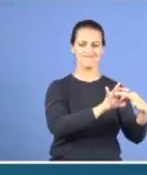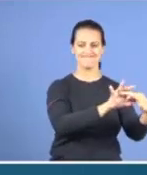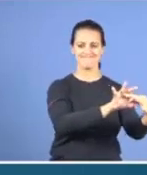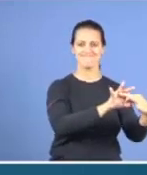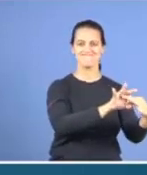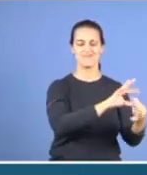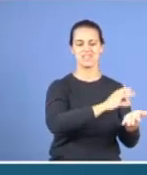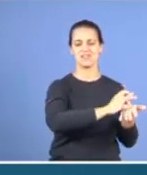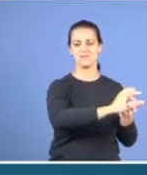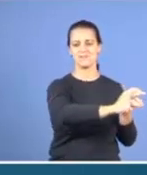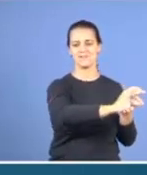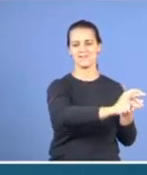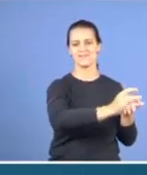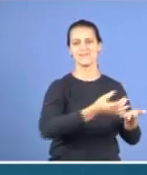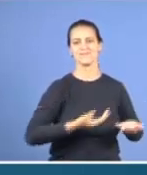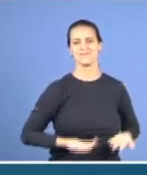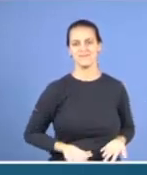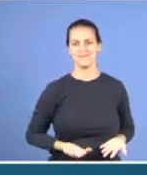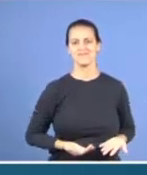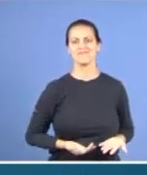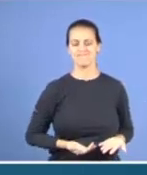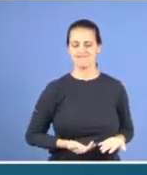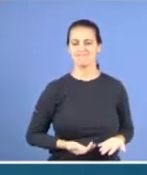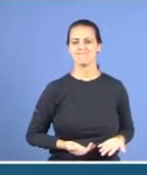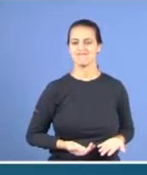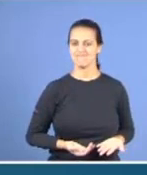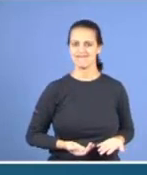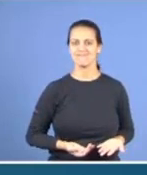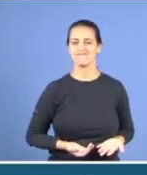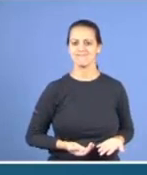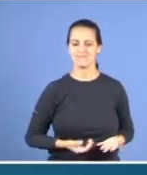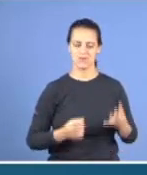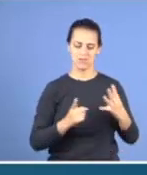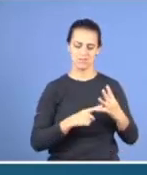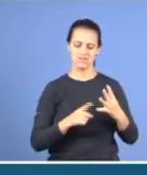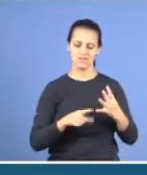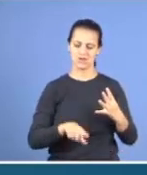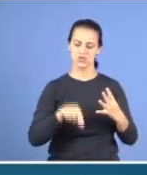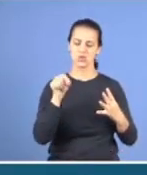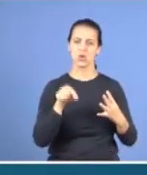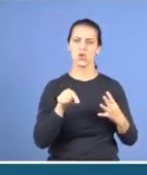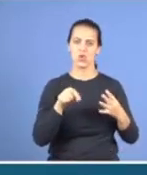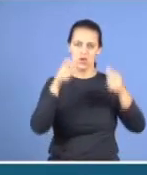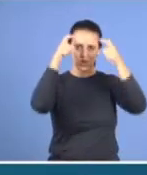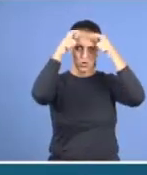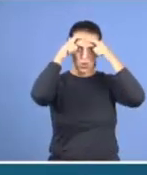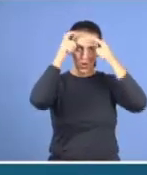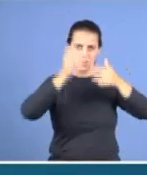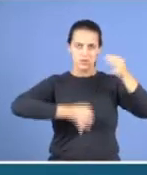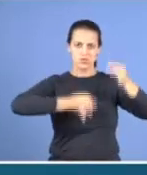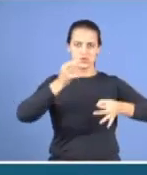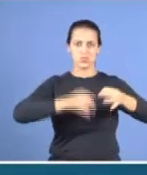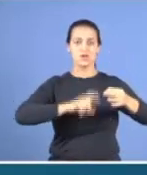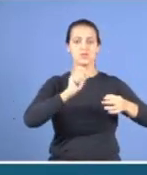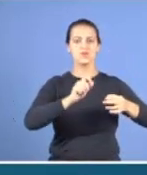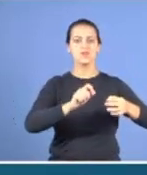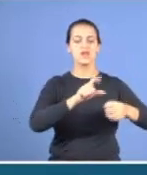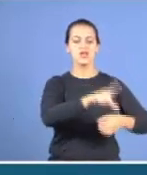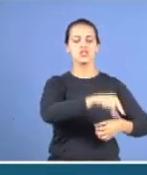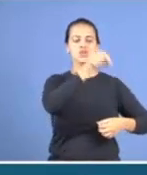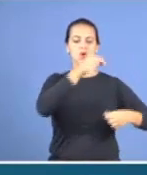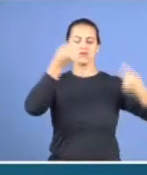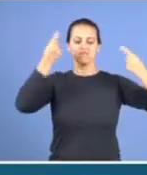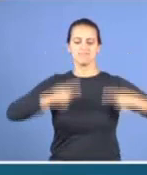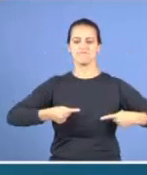que se opunha, ao projeto, então essa foi, a quarta posição, dos nobres, e magistrados, por sinal, muito